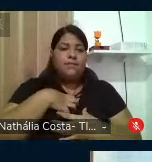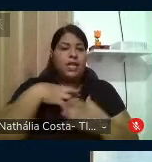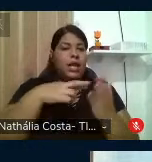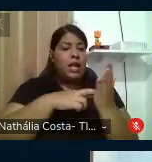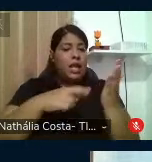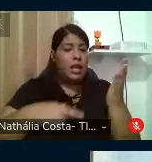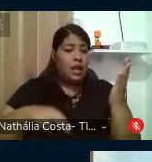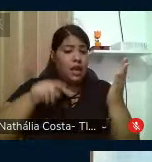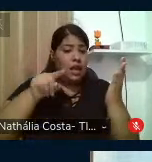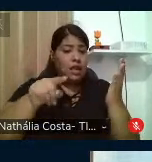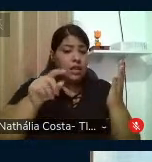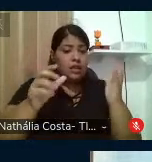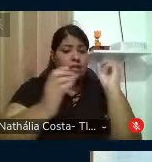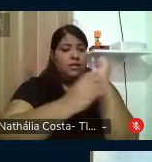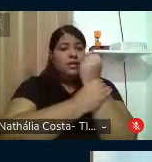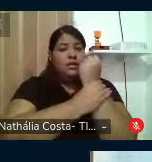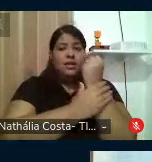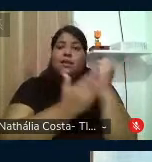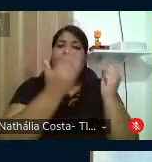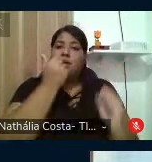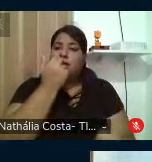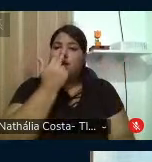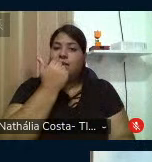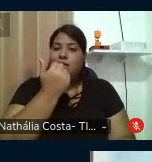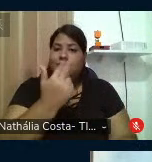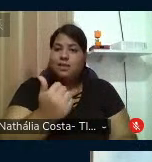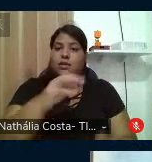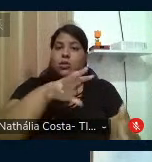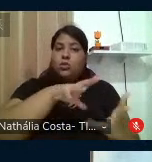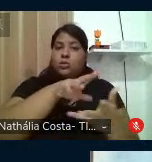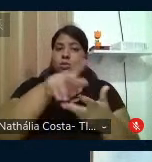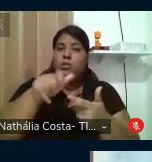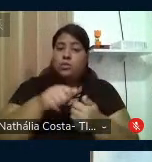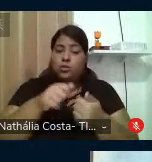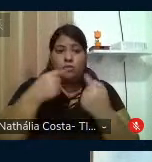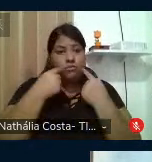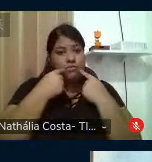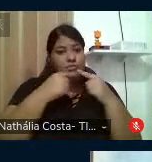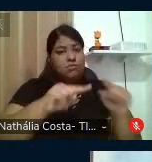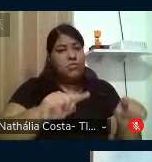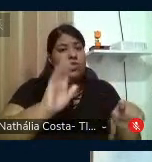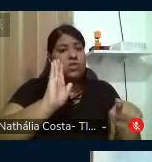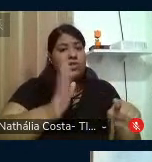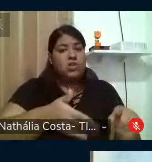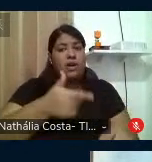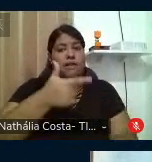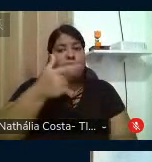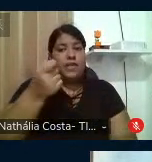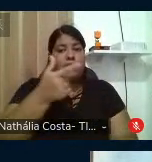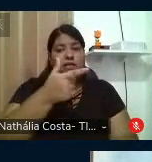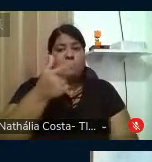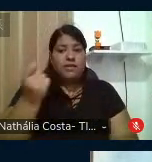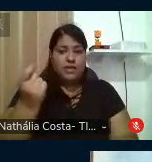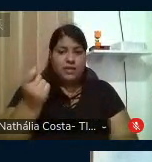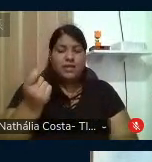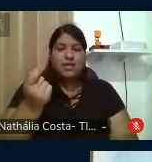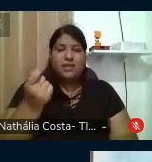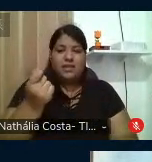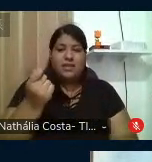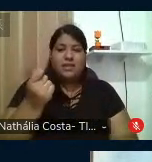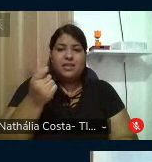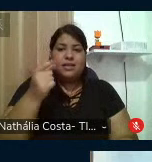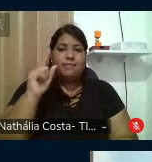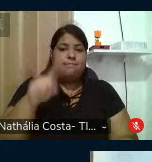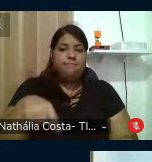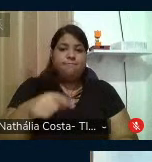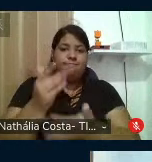Segurança Alimentar e Nutrição no Mundo denunciou 2020 como devastador